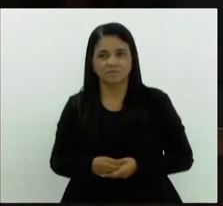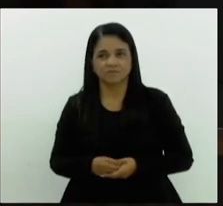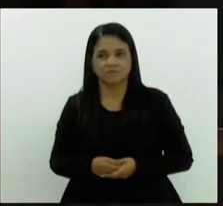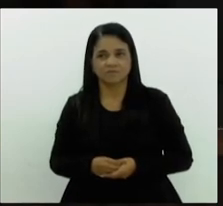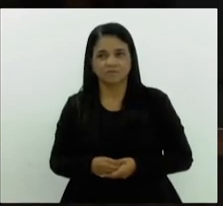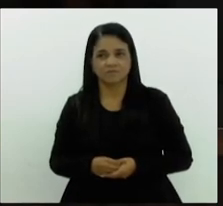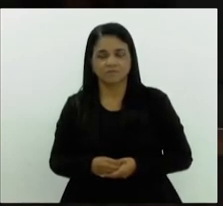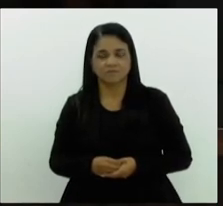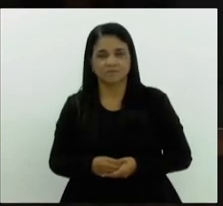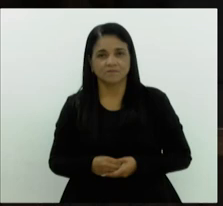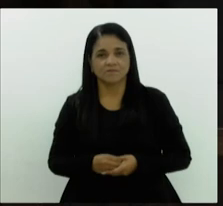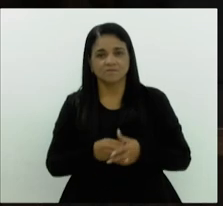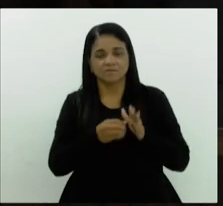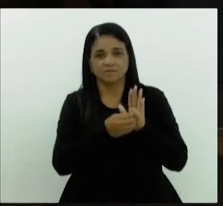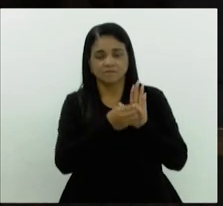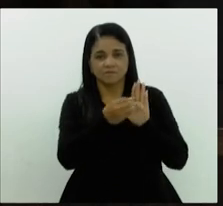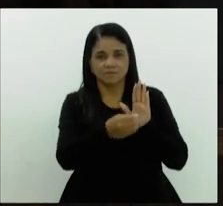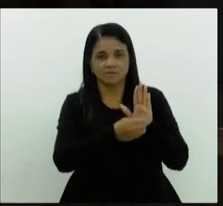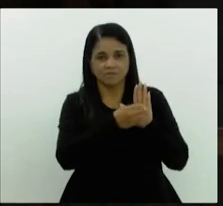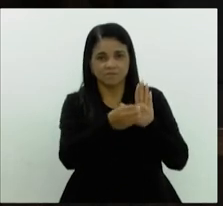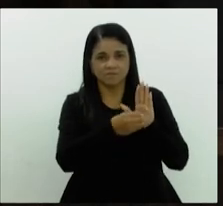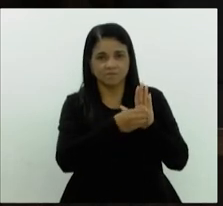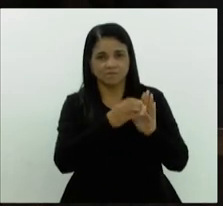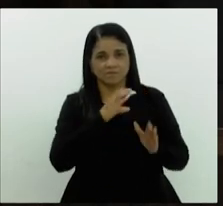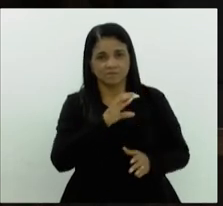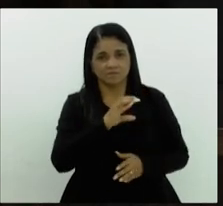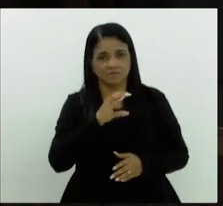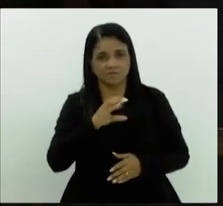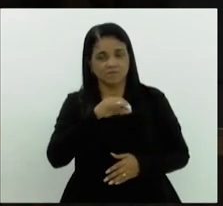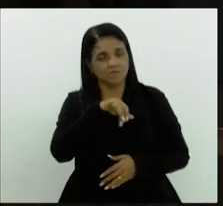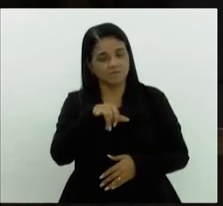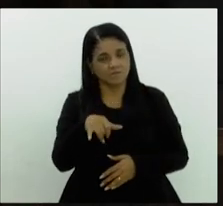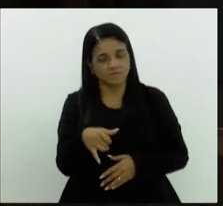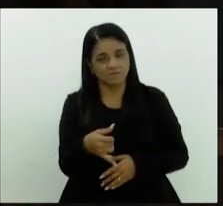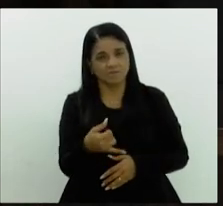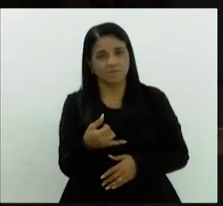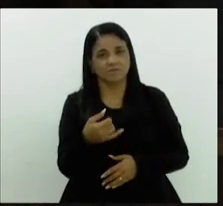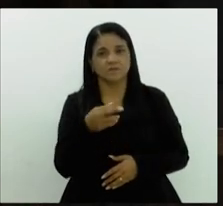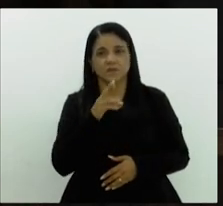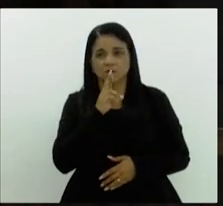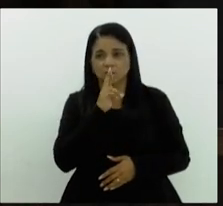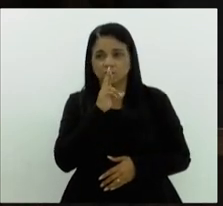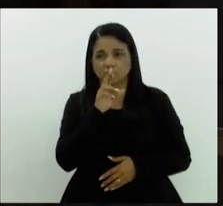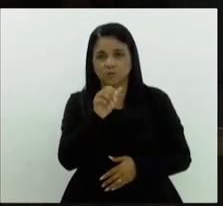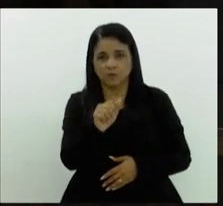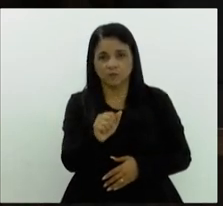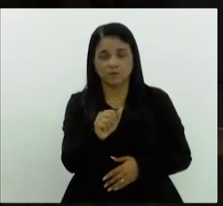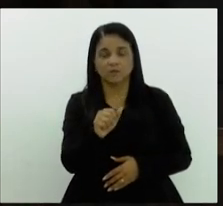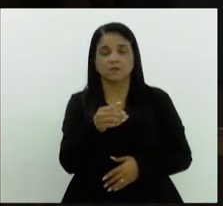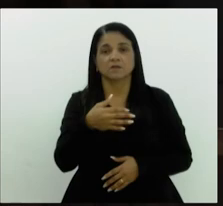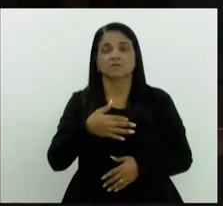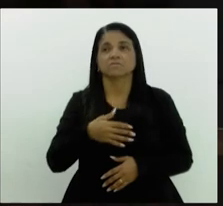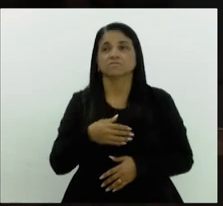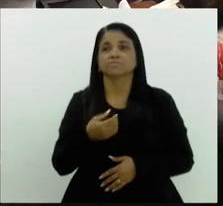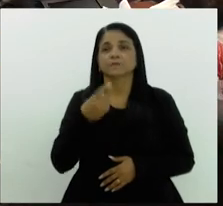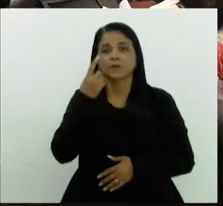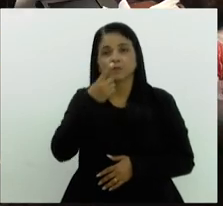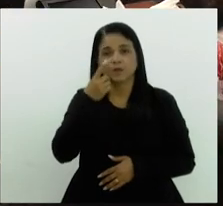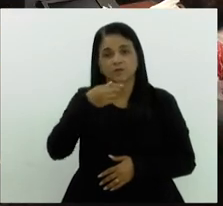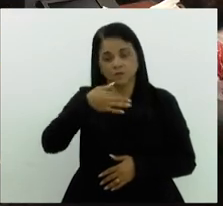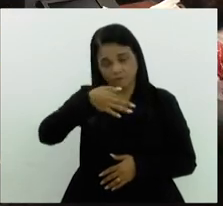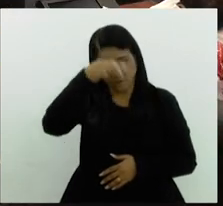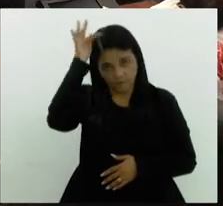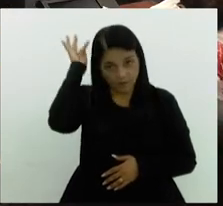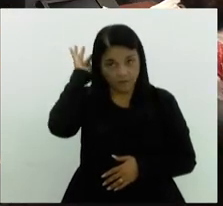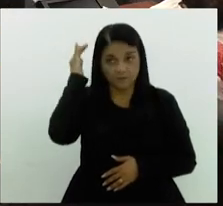Para emitir pareceres da Constituição e Justiça, Rodrigo Amorim, Fred Pacheco, por gentileza, nosso